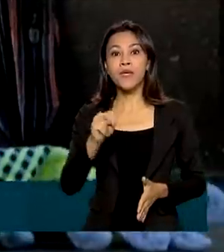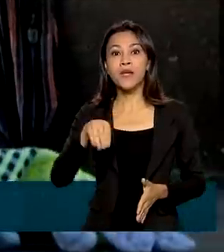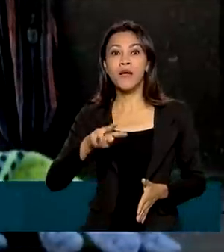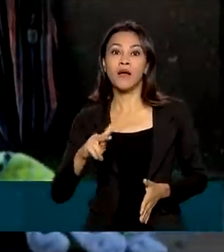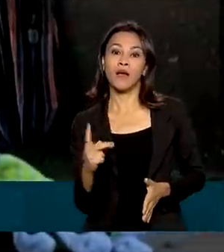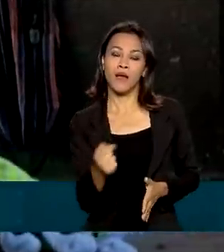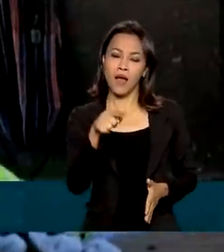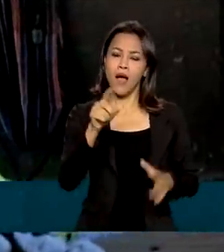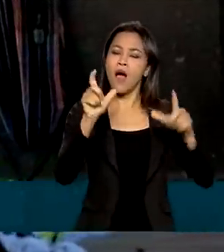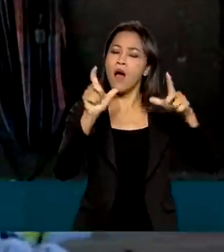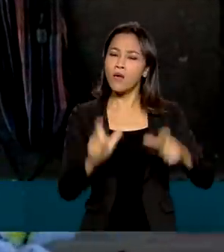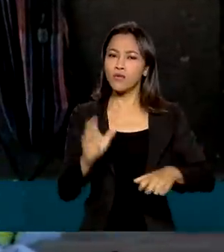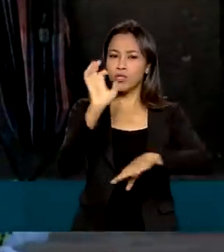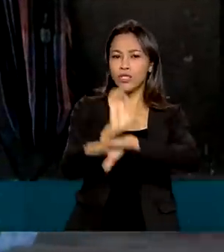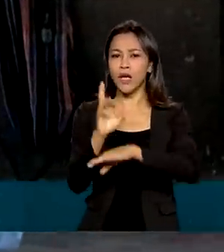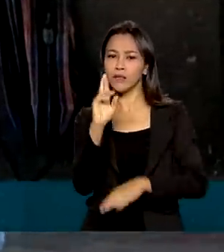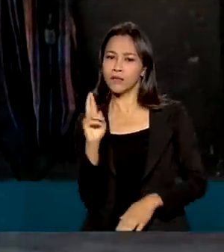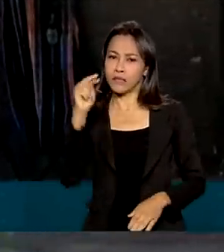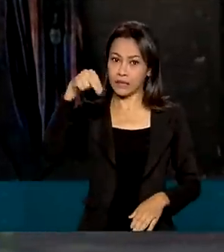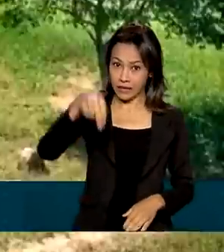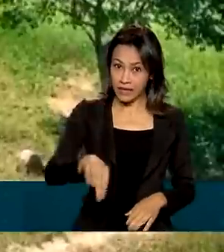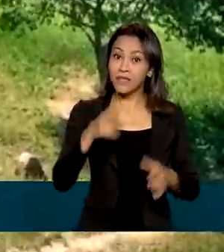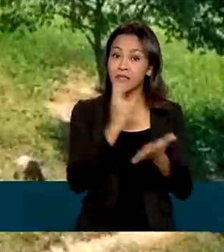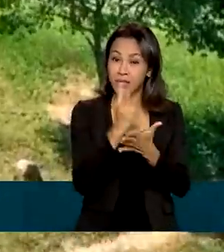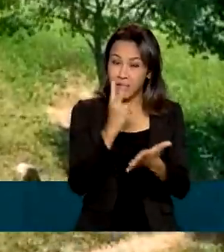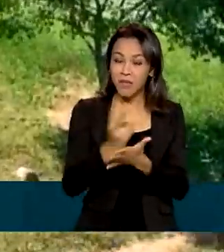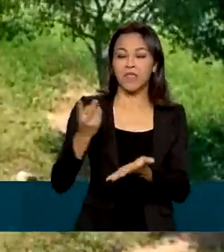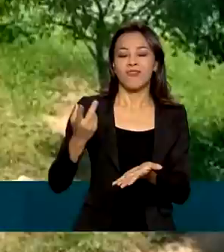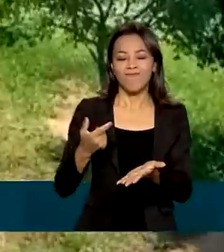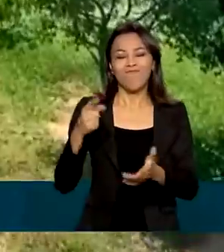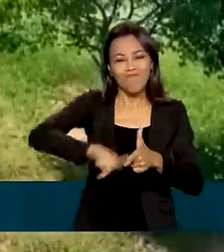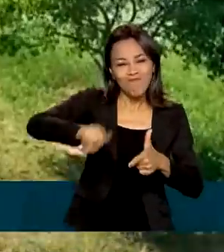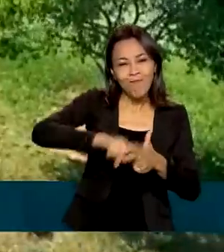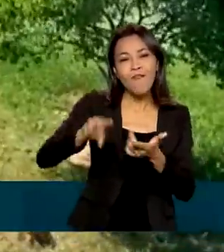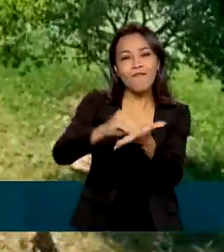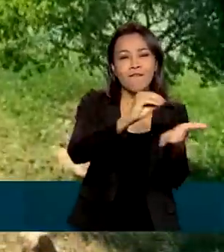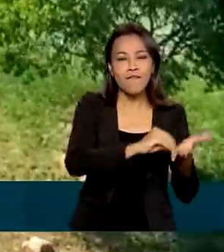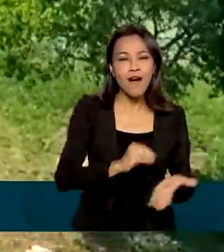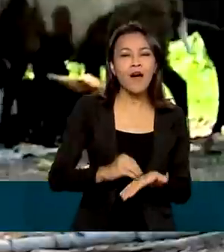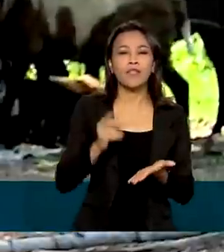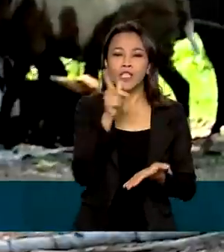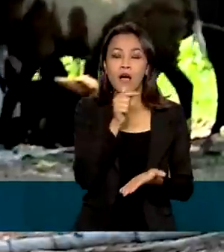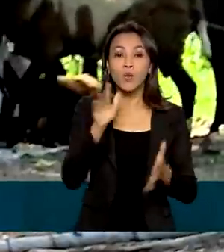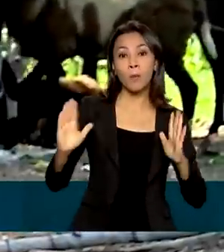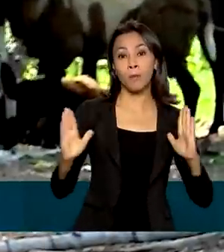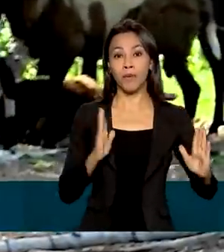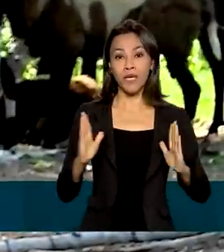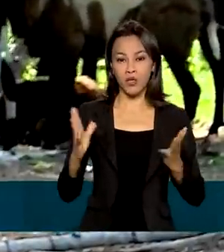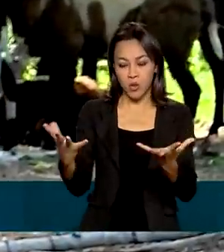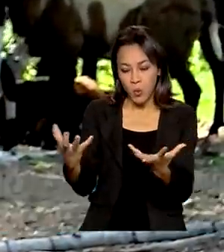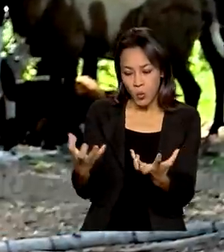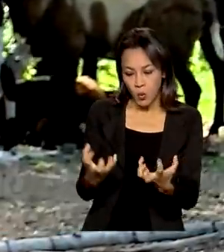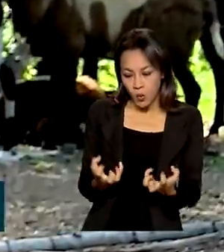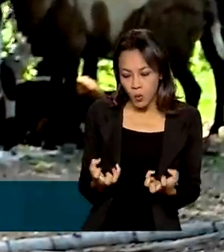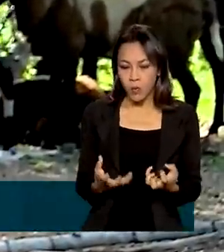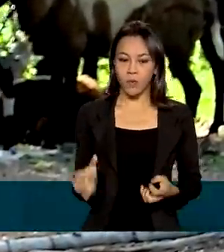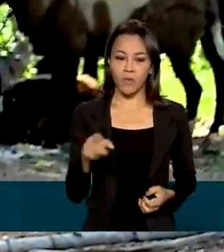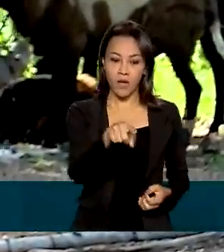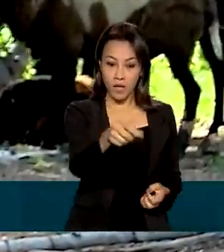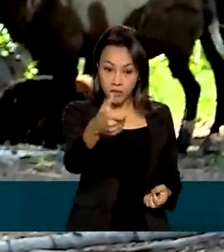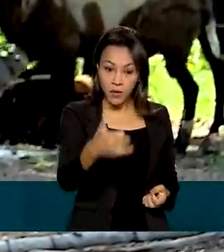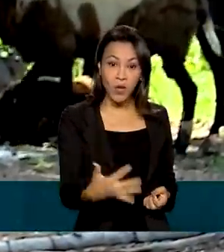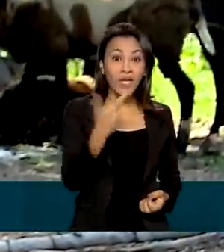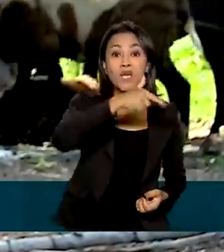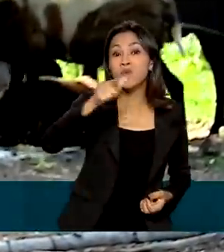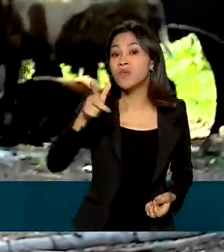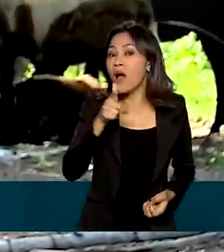disso, sempre enfrentaram problemas com a falta d'água nos períodos de estiagem. A gente teve um sofrimento d'água, tinha de que não